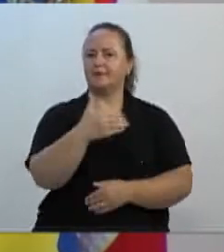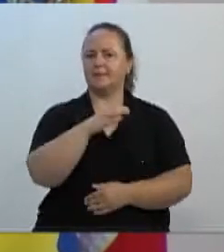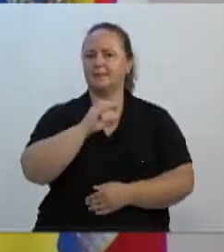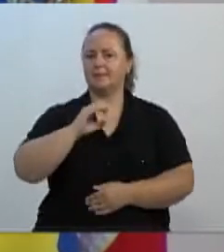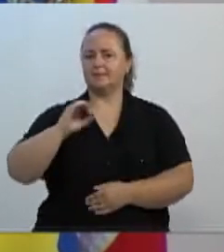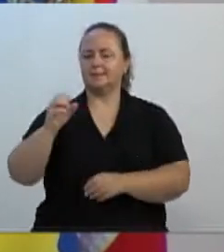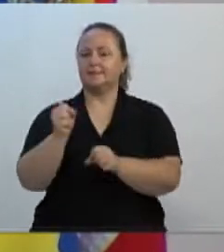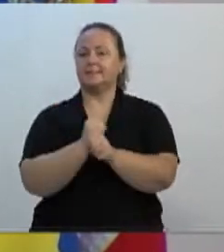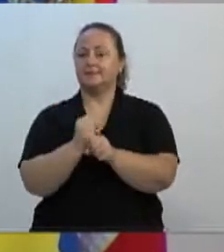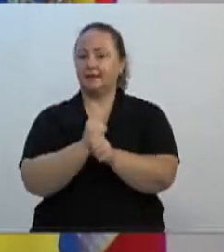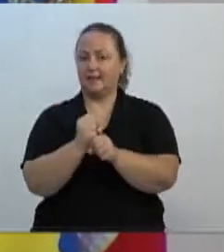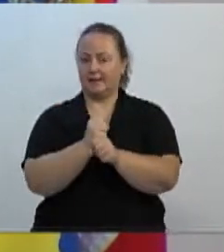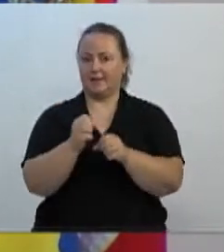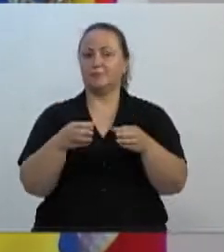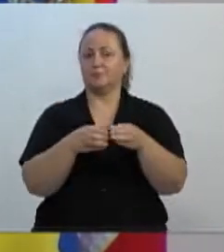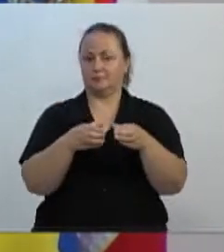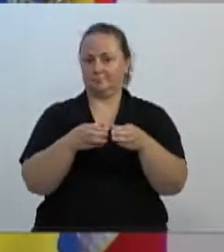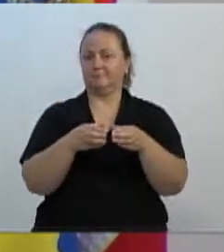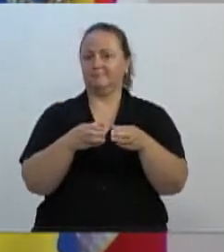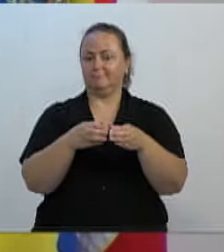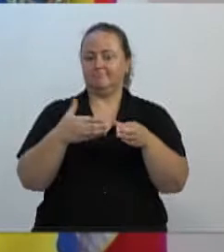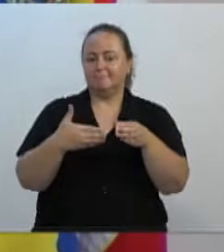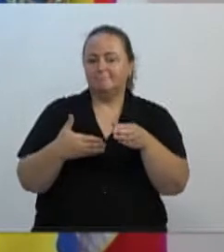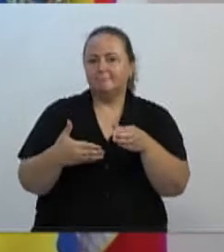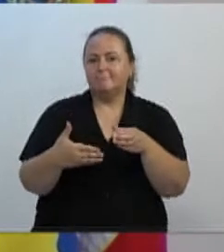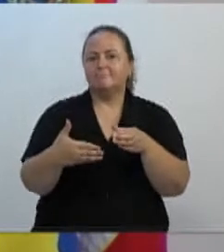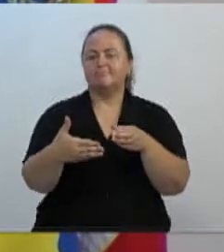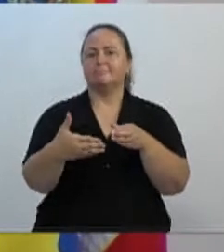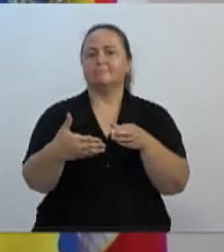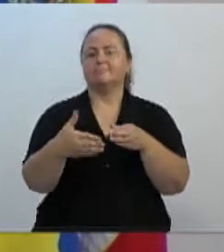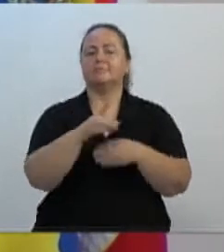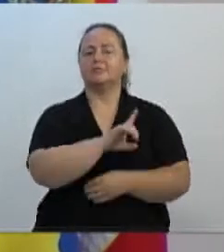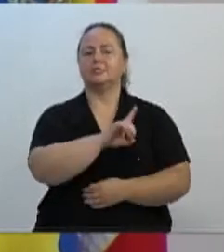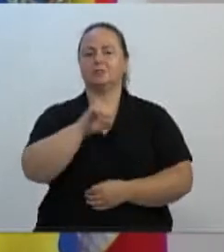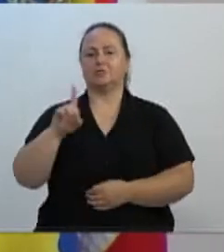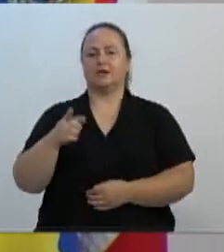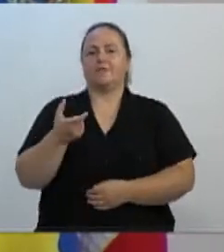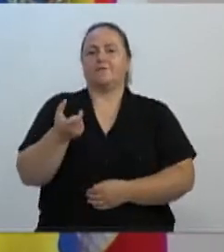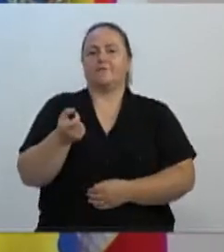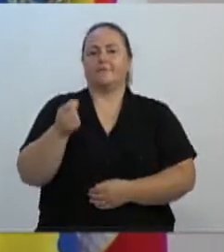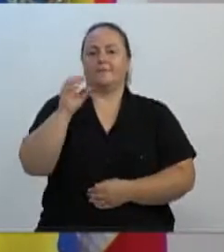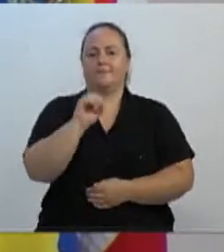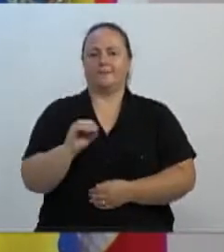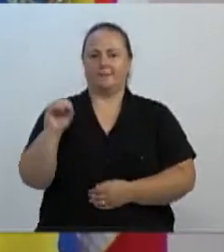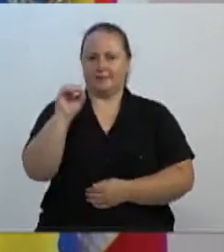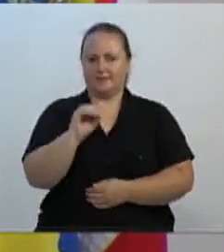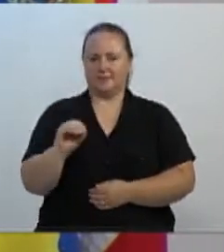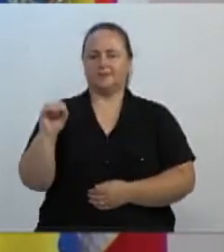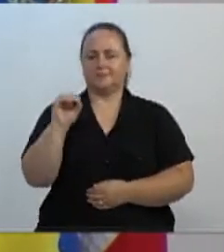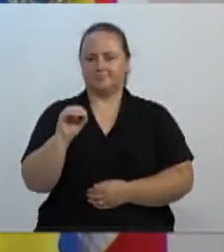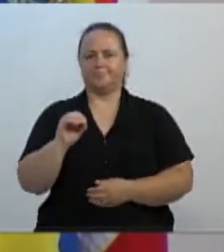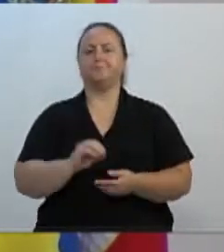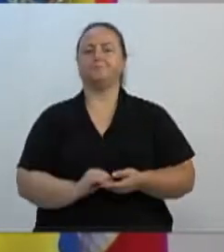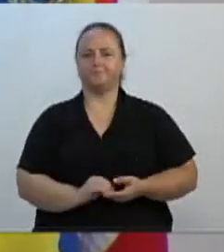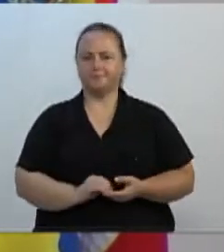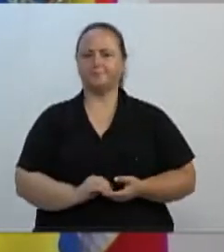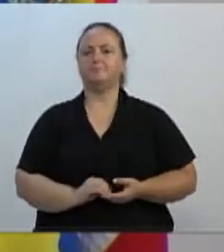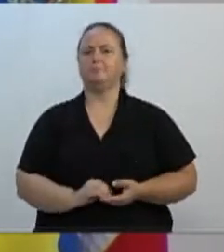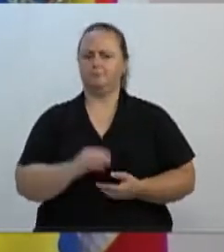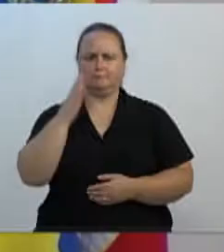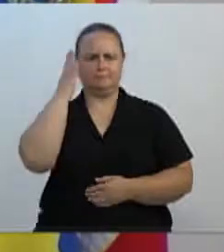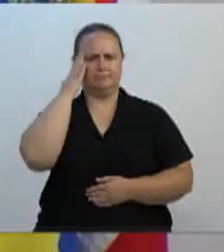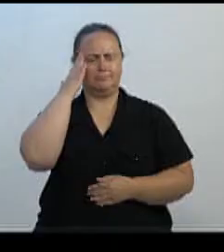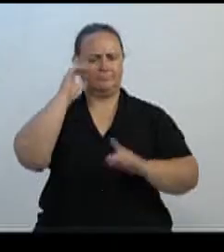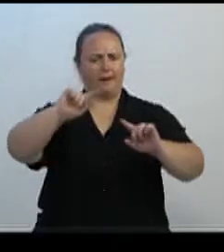Náutico América, que será comemorado no próximo dia 20 de outubro. Sabe-se o quanto é desafiador,